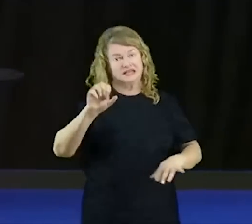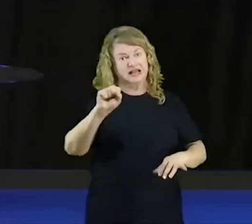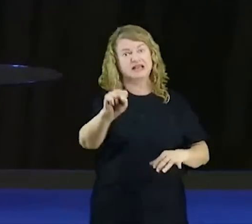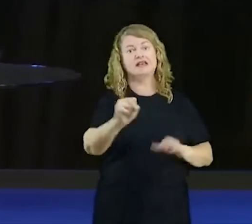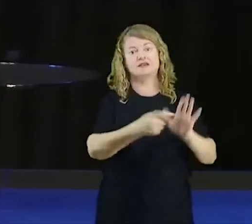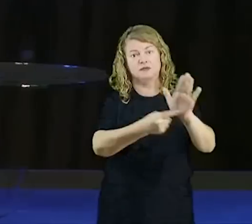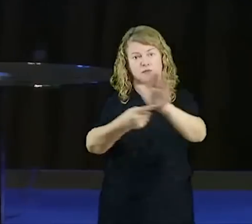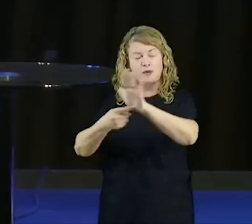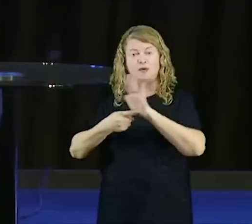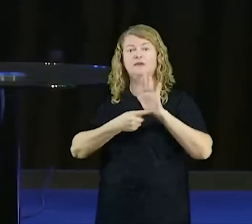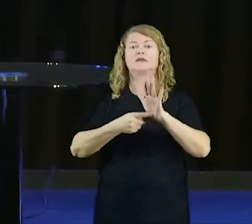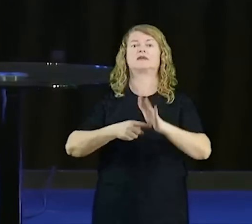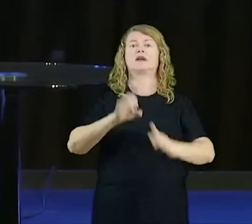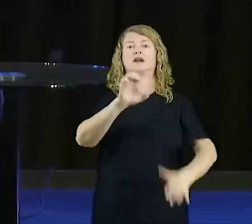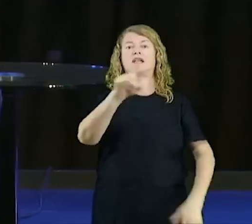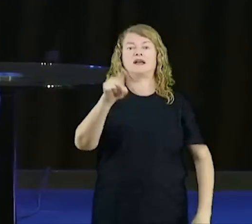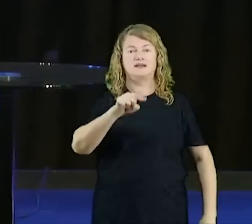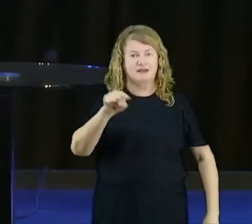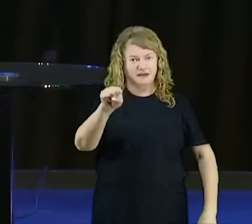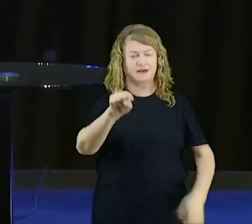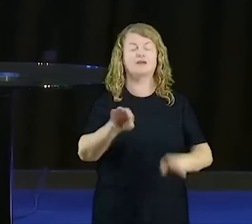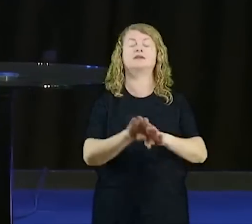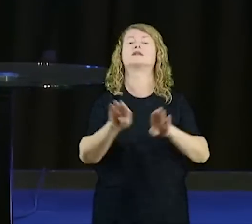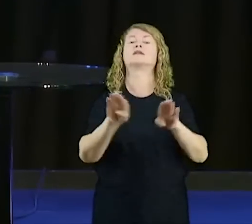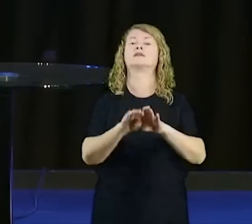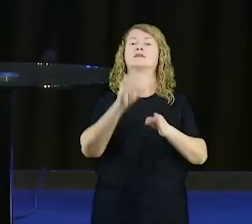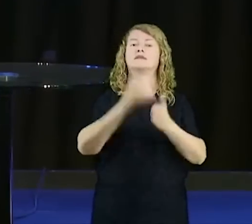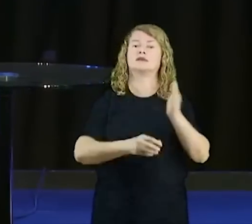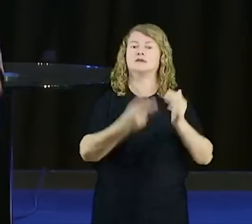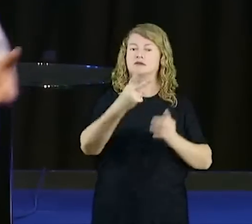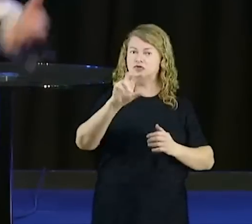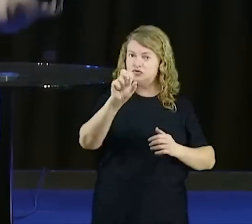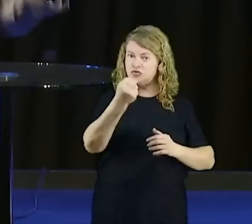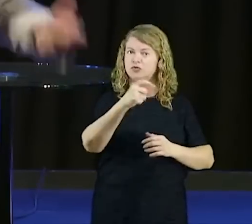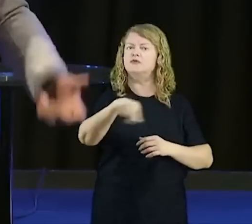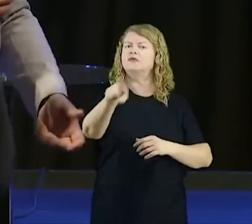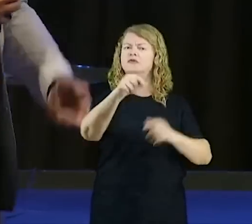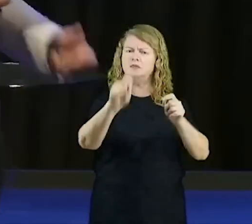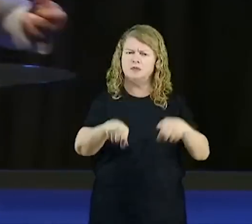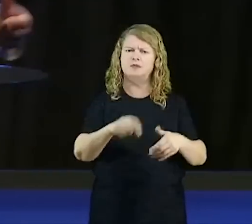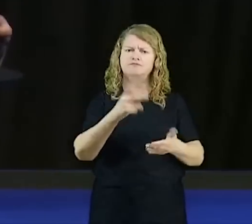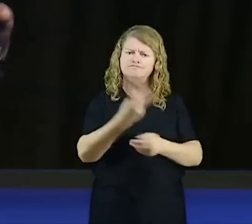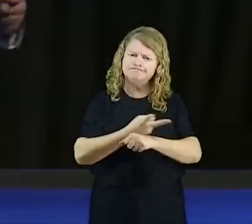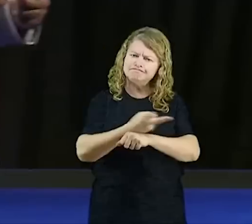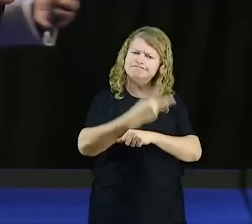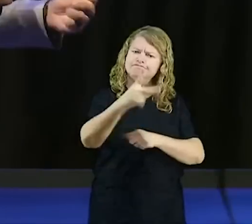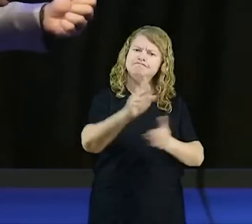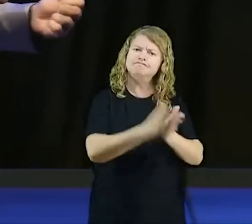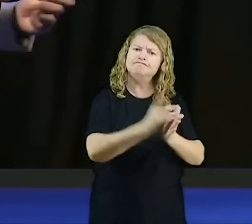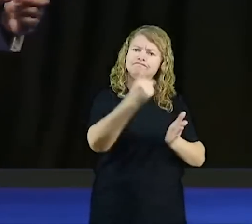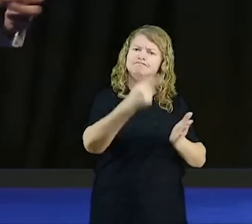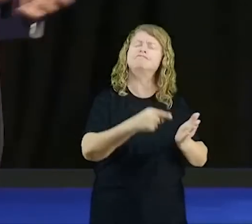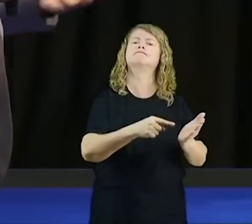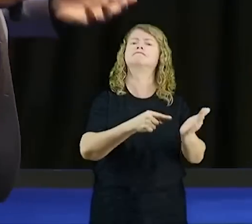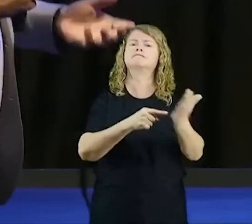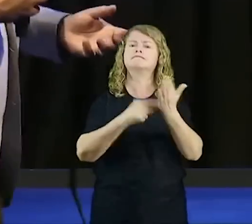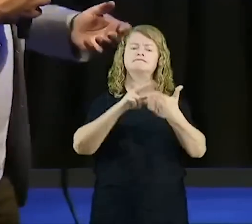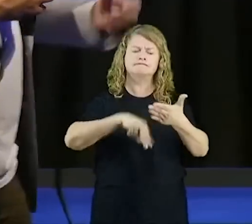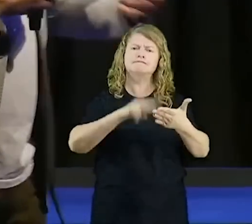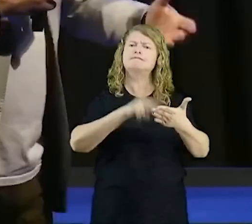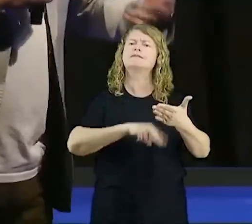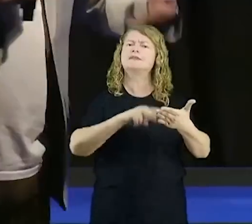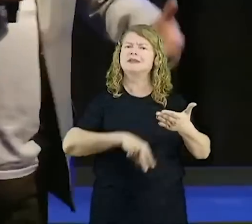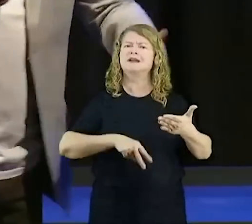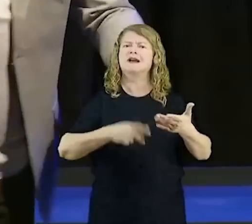capítulo 28, verso 14. Você pega essa mensagem depois e leia. É um capítulo dedicado a revelar, para abrir os bastidores, as